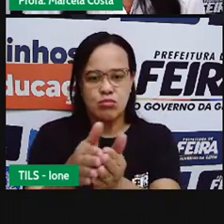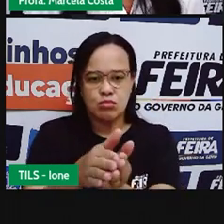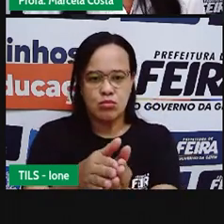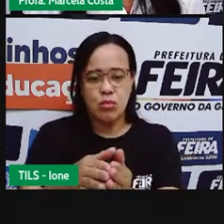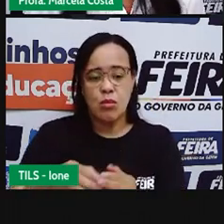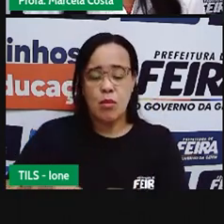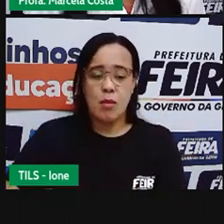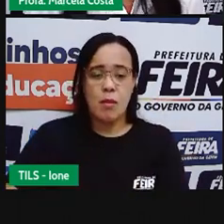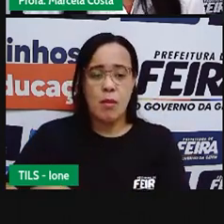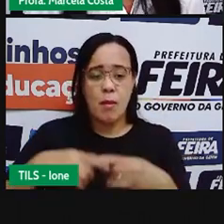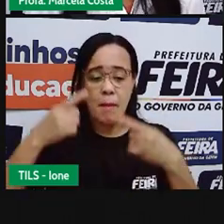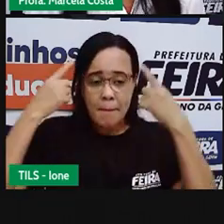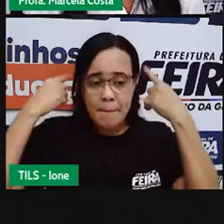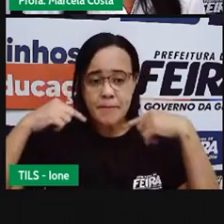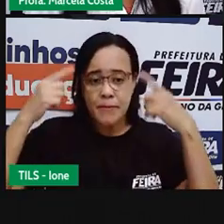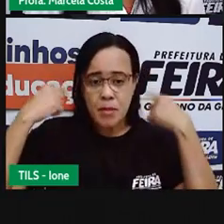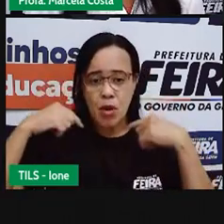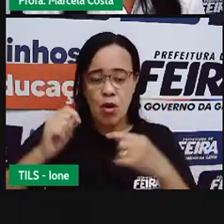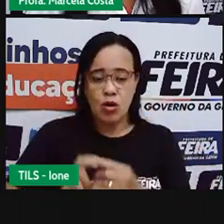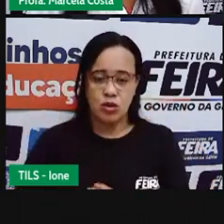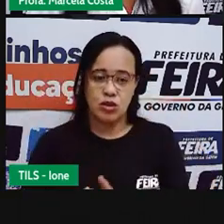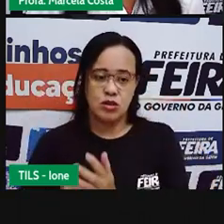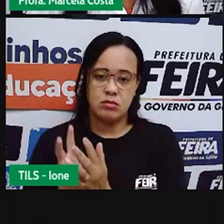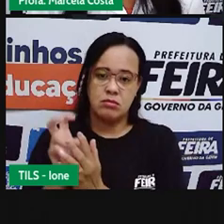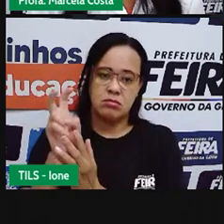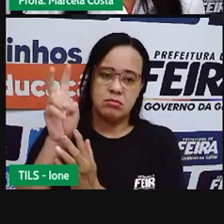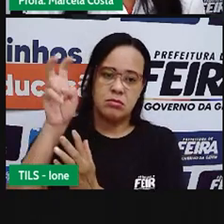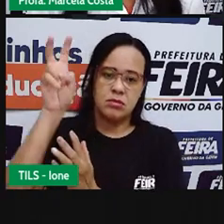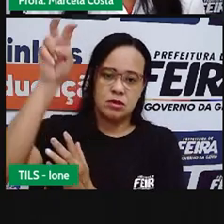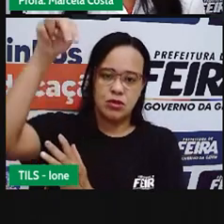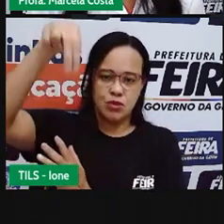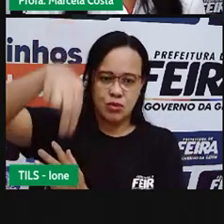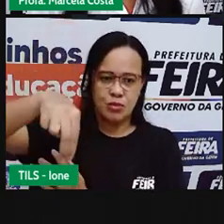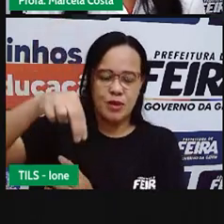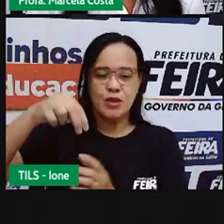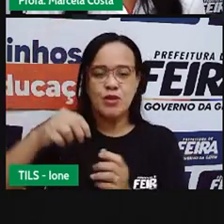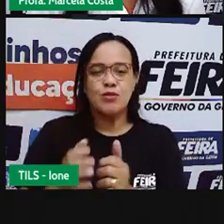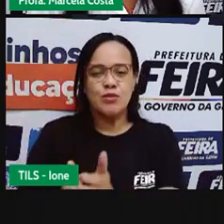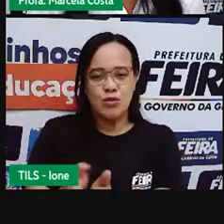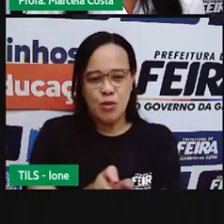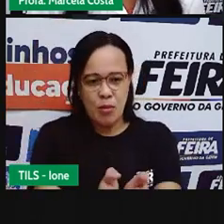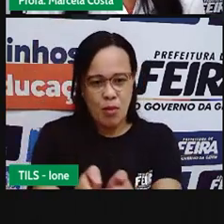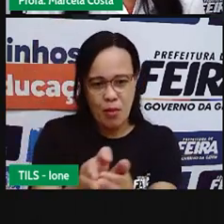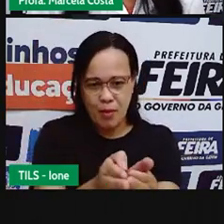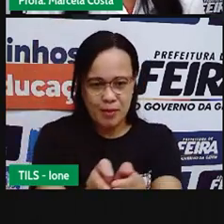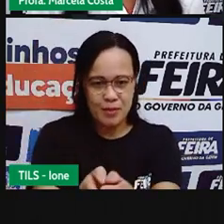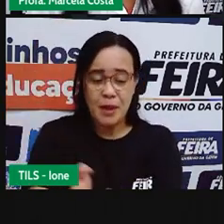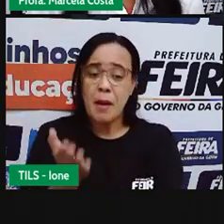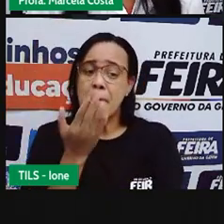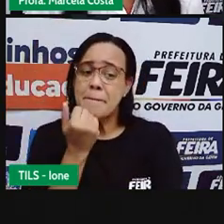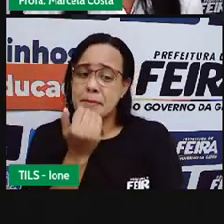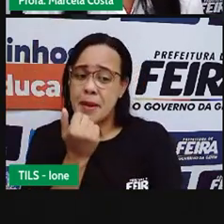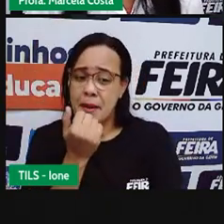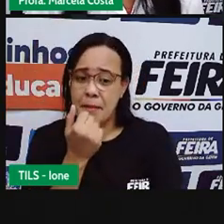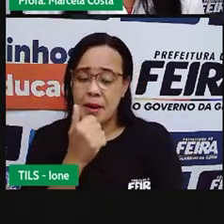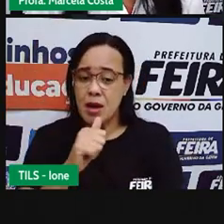O Bode Subiu No Bote E